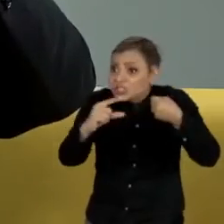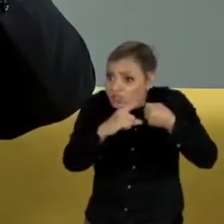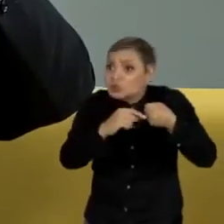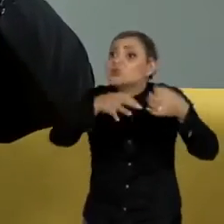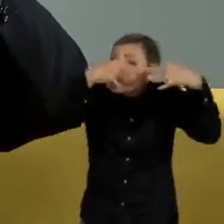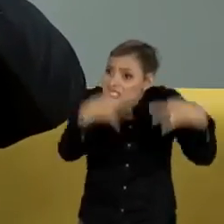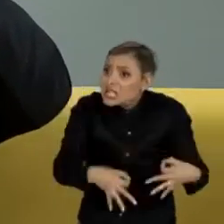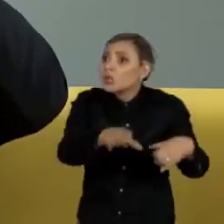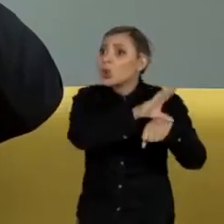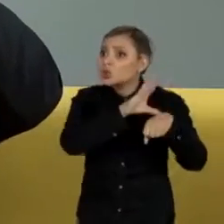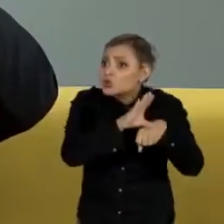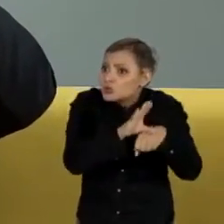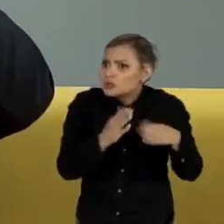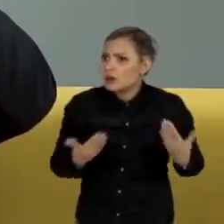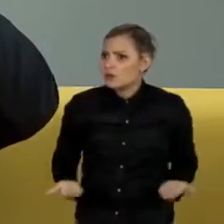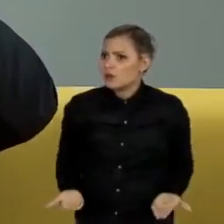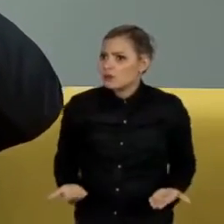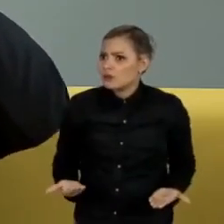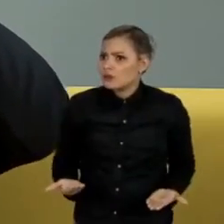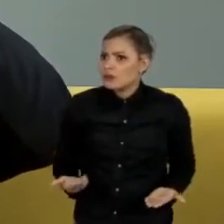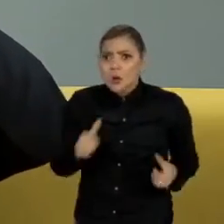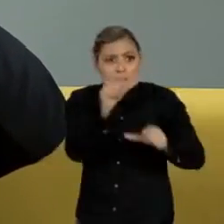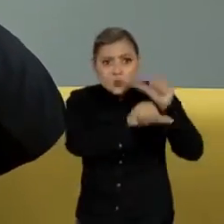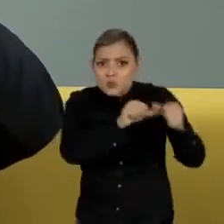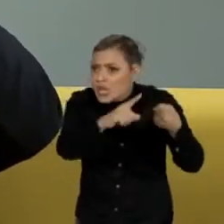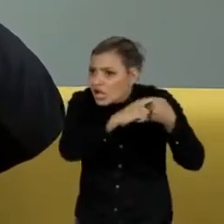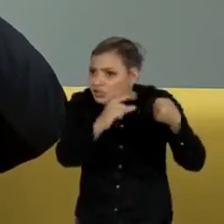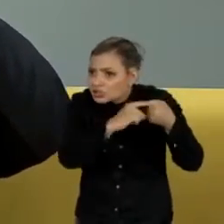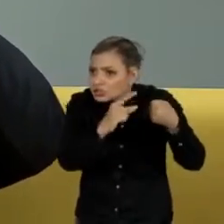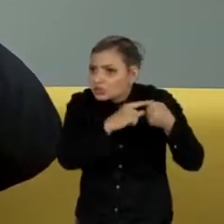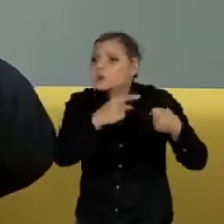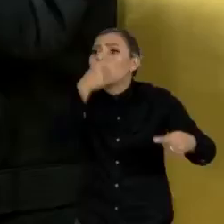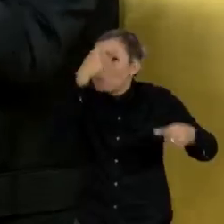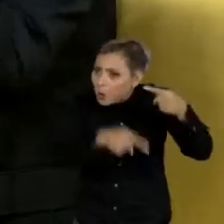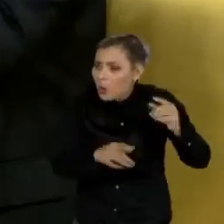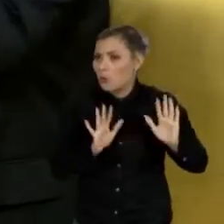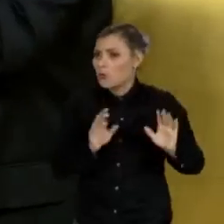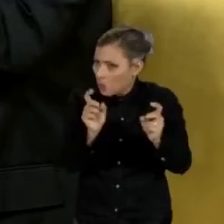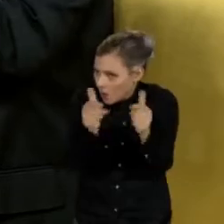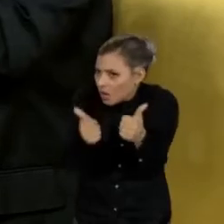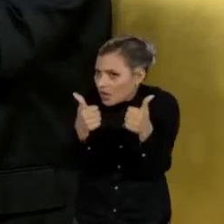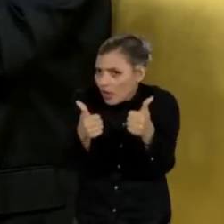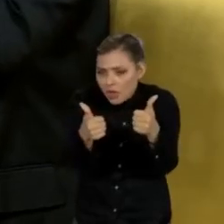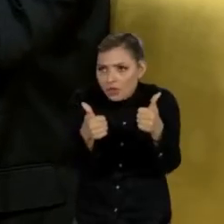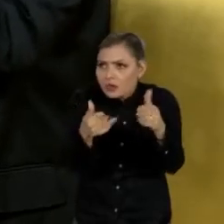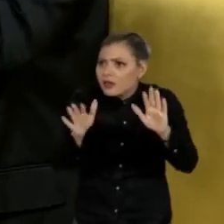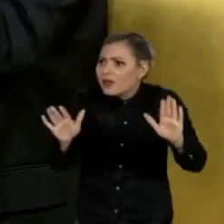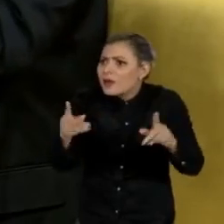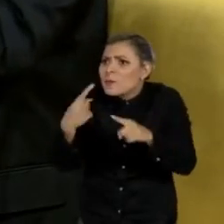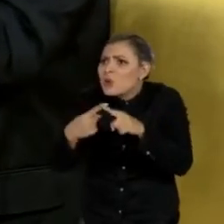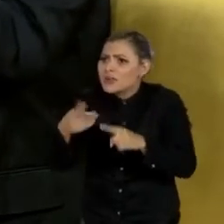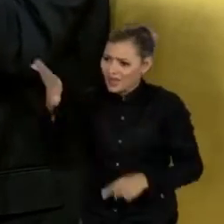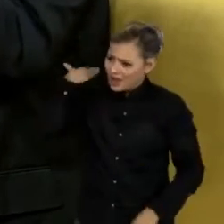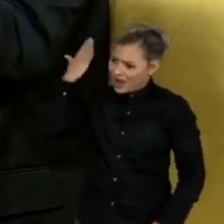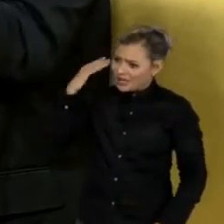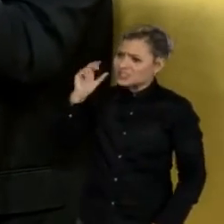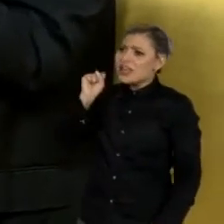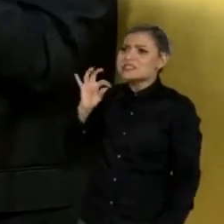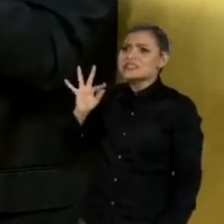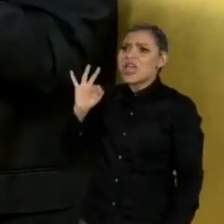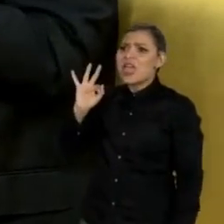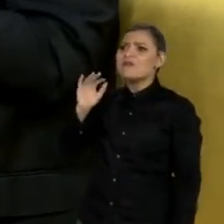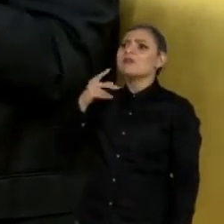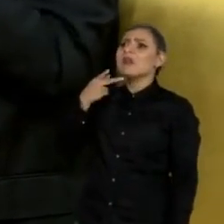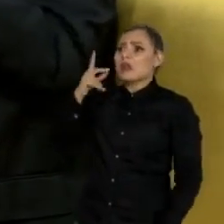conformidade. Se mudar aquele artigo, não vai estar em conformidade. Isso é de uma obviedade urlulante,